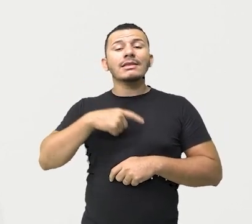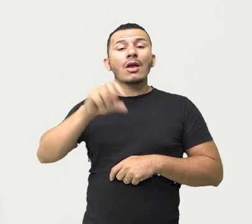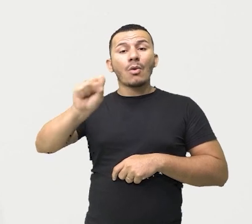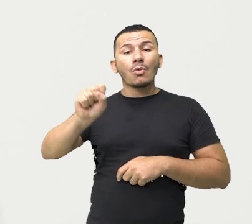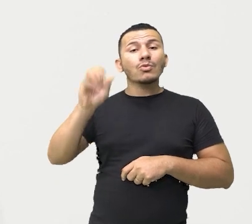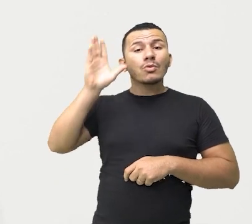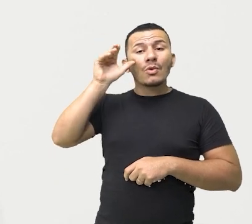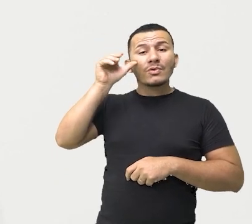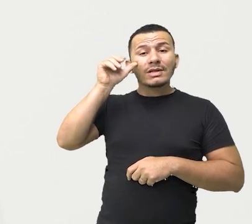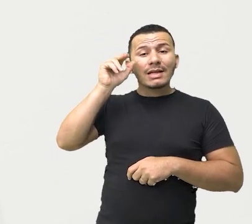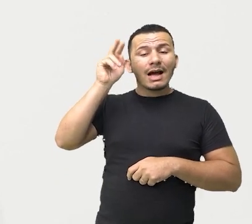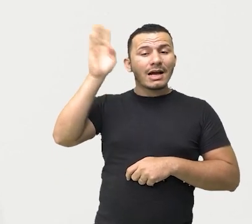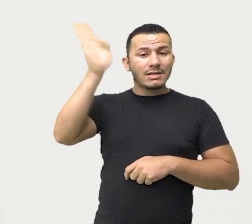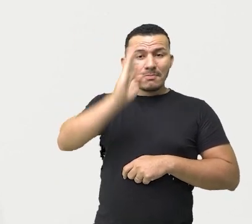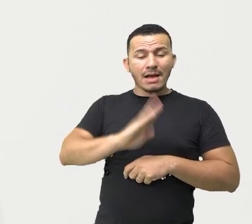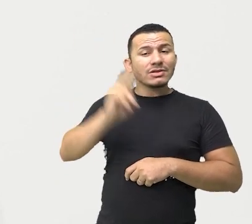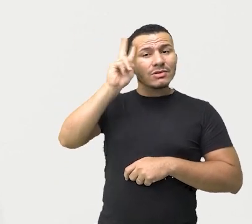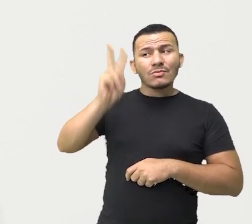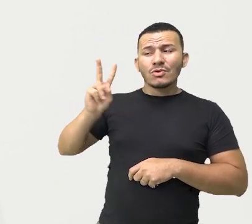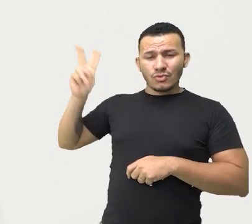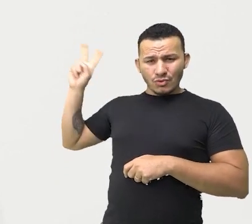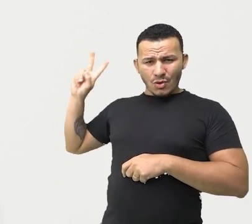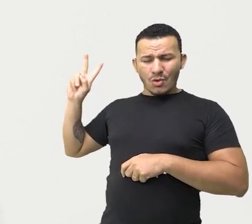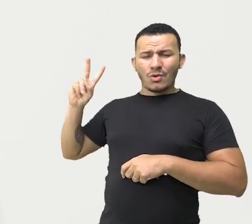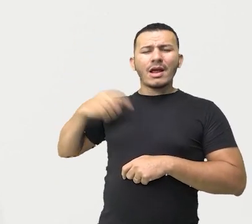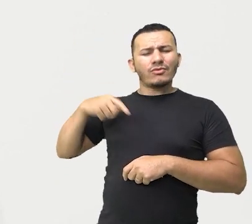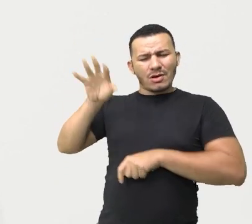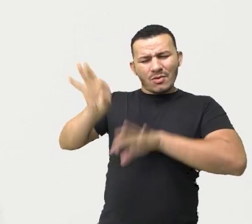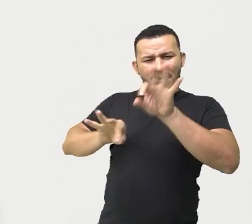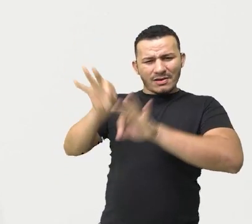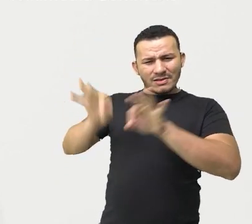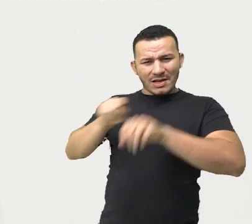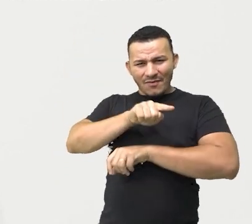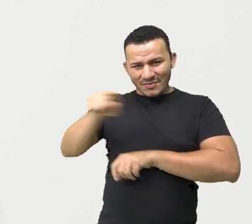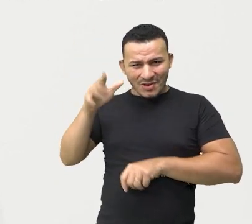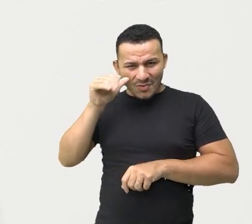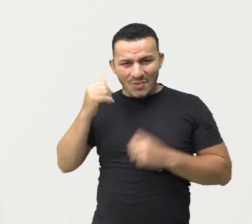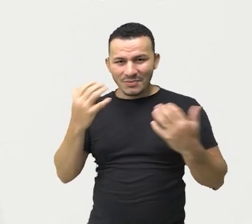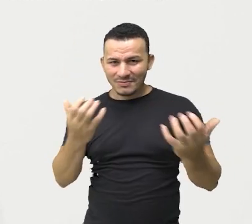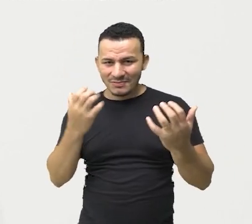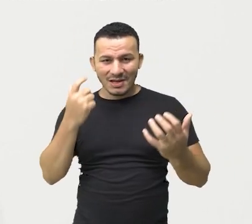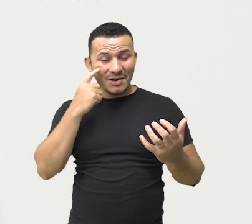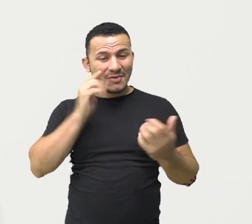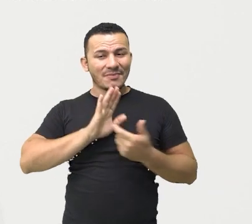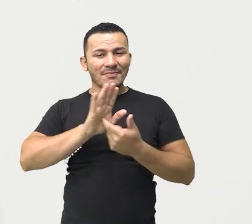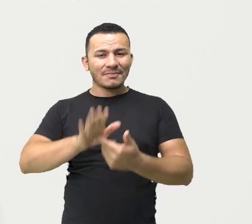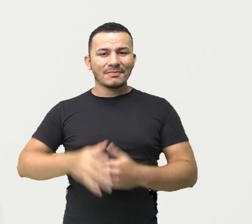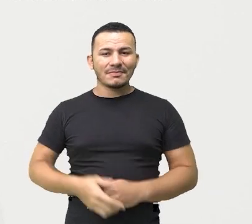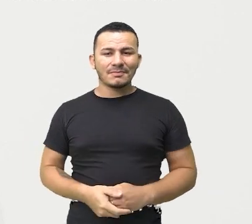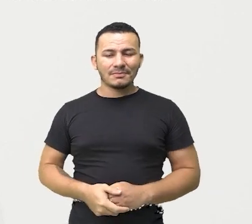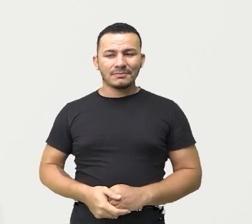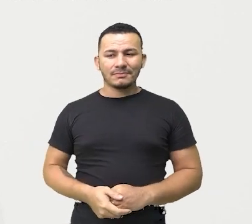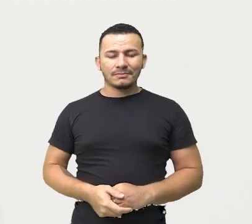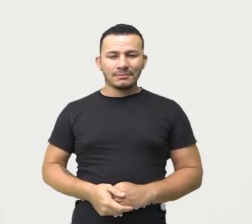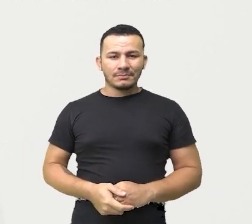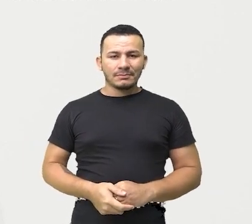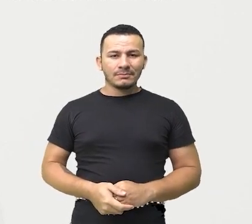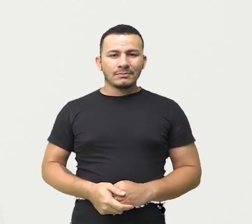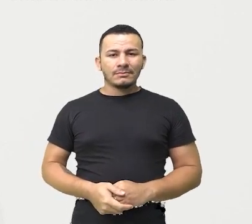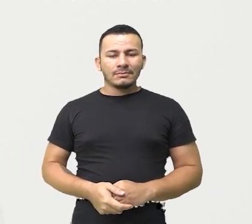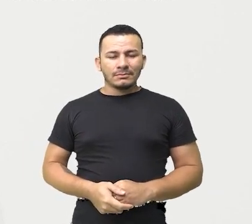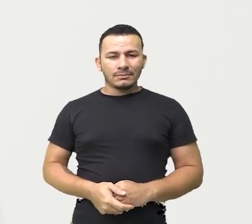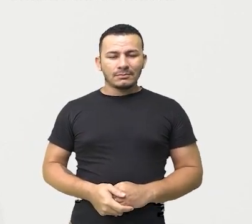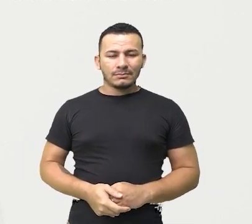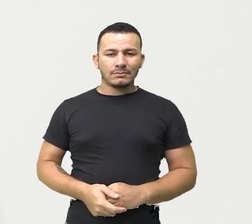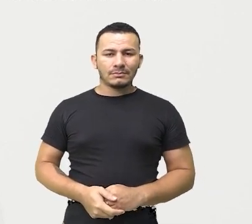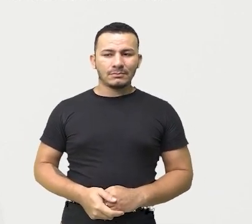Brasil que separamos para os curiosos. Vamos lá? Opa! Olha